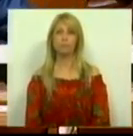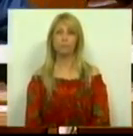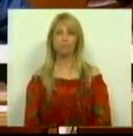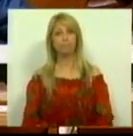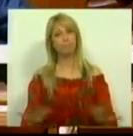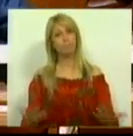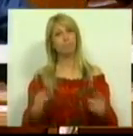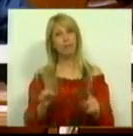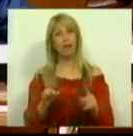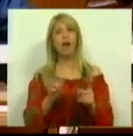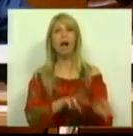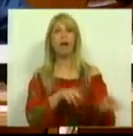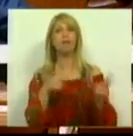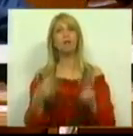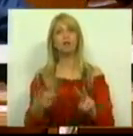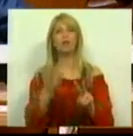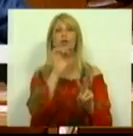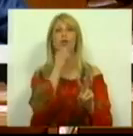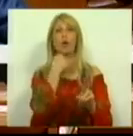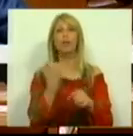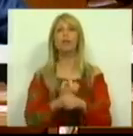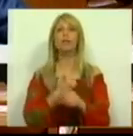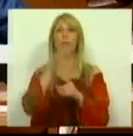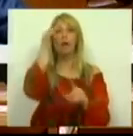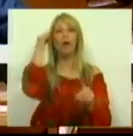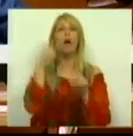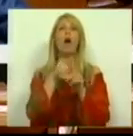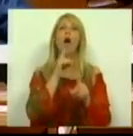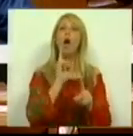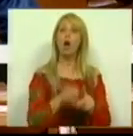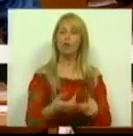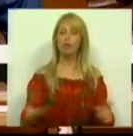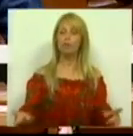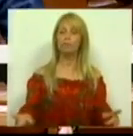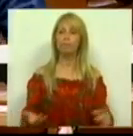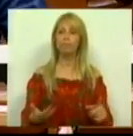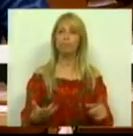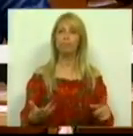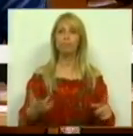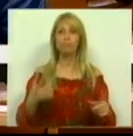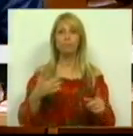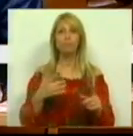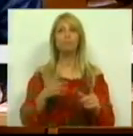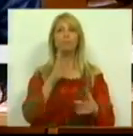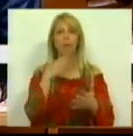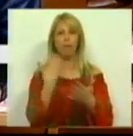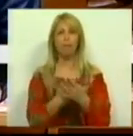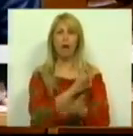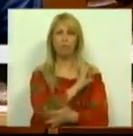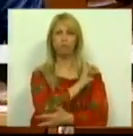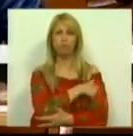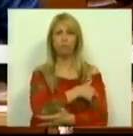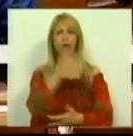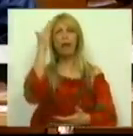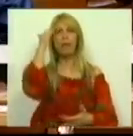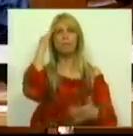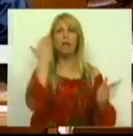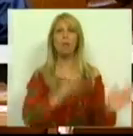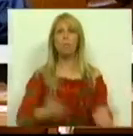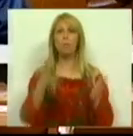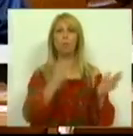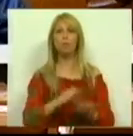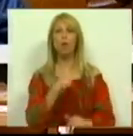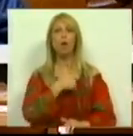Estas alterações ao Código de Trabalho visam assim, em última instância, potenciar a capacidade produtiva das nossas empresas.